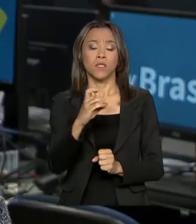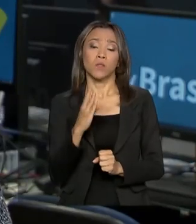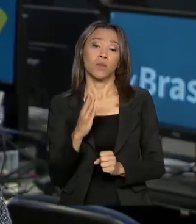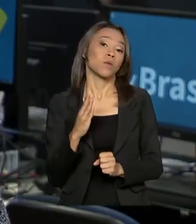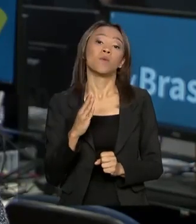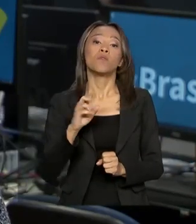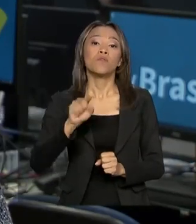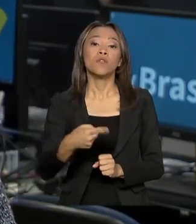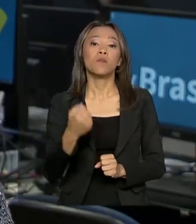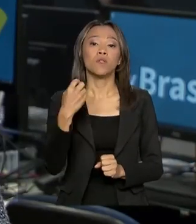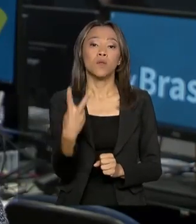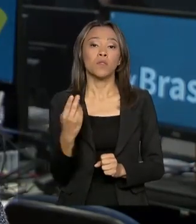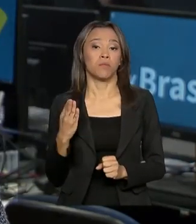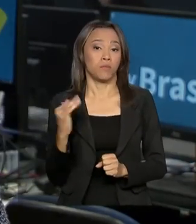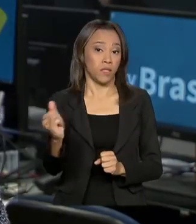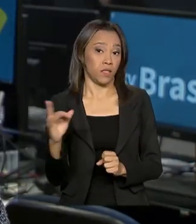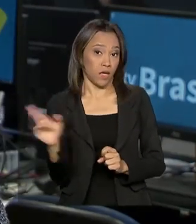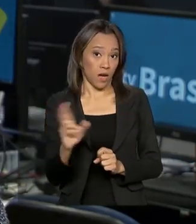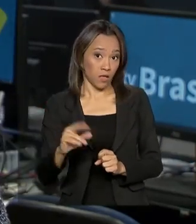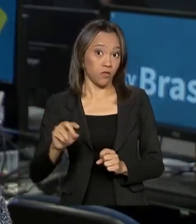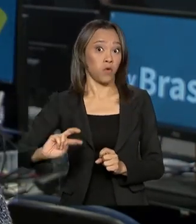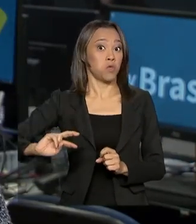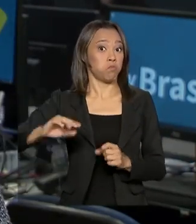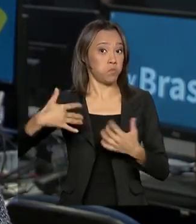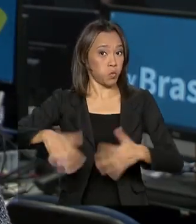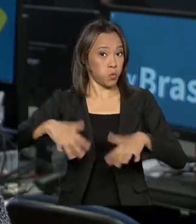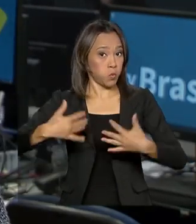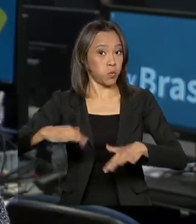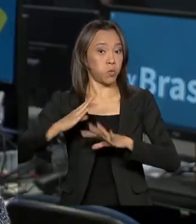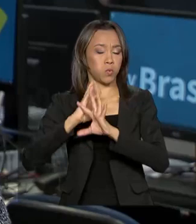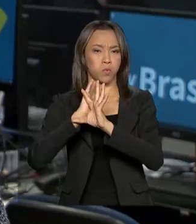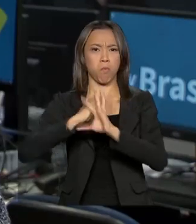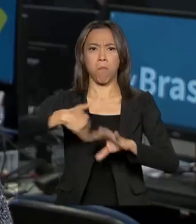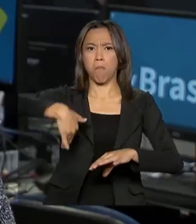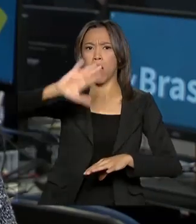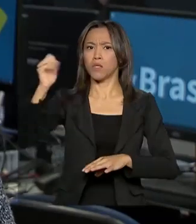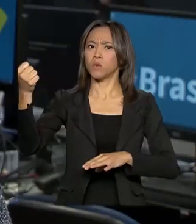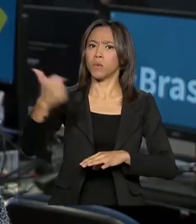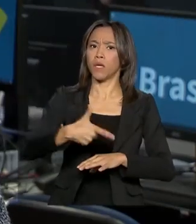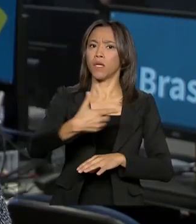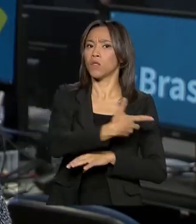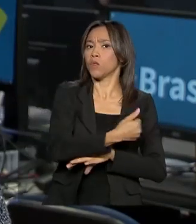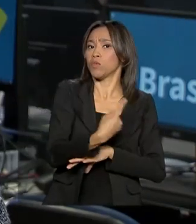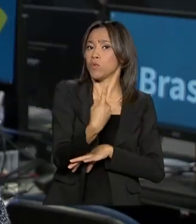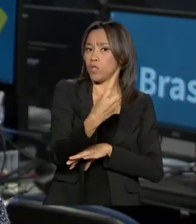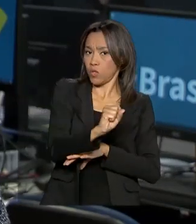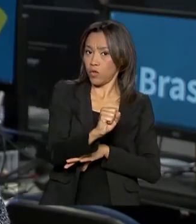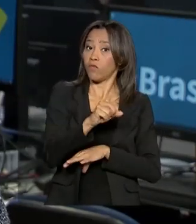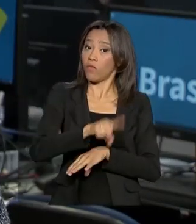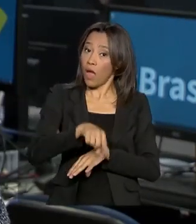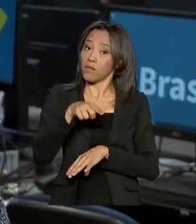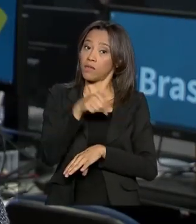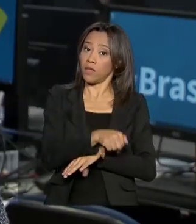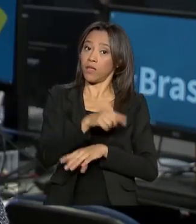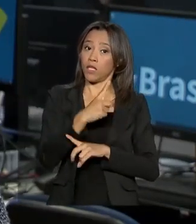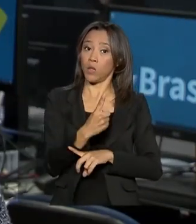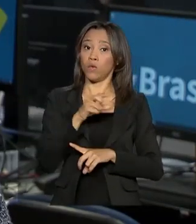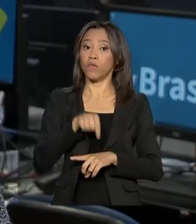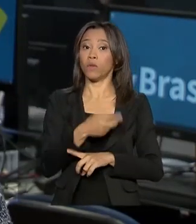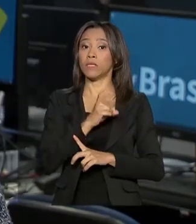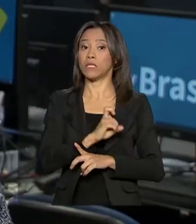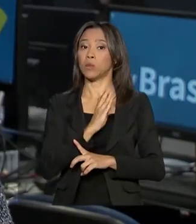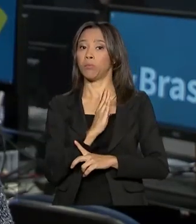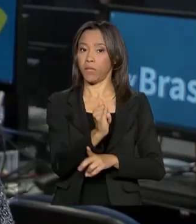bilhões, maior que o acumulado de todo o ano de 2018, que foi de R 71,5 bilhões.